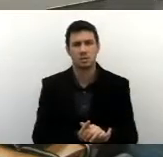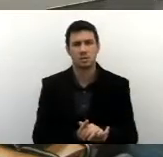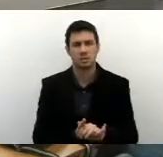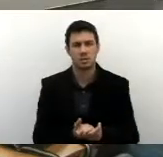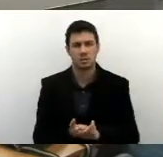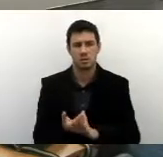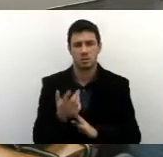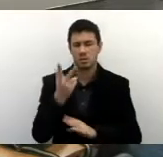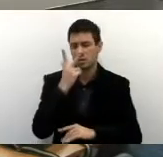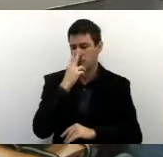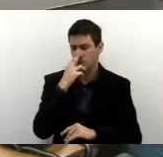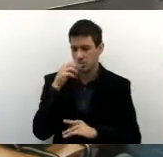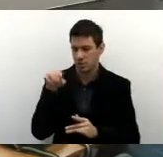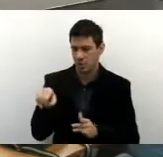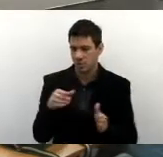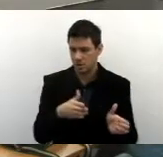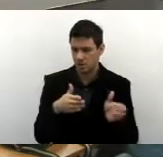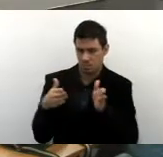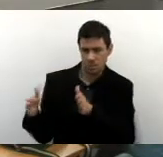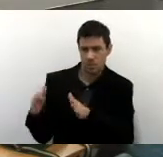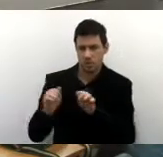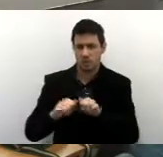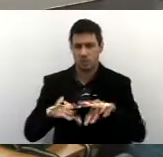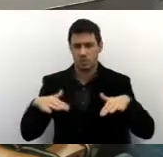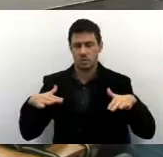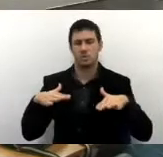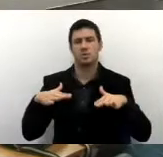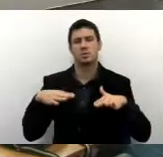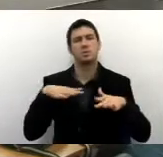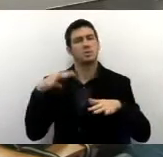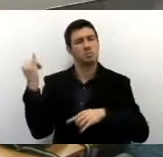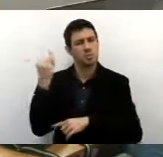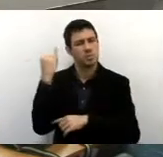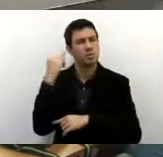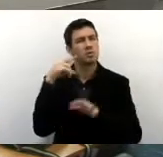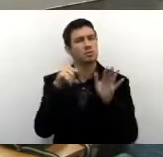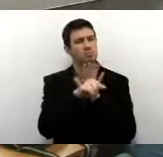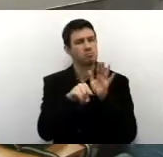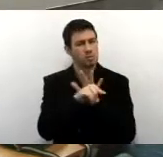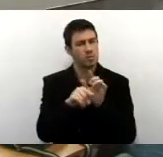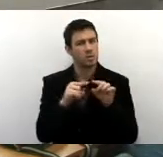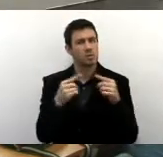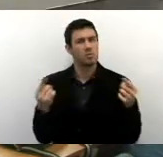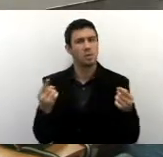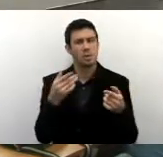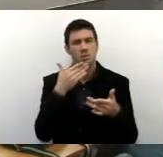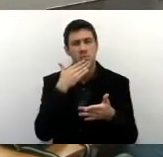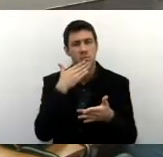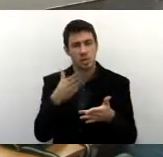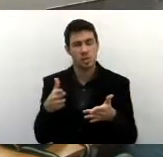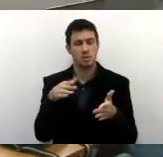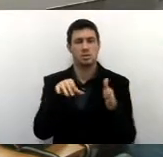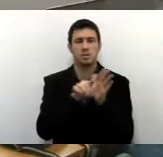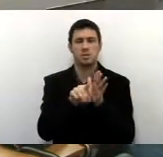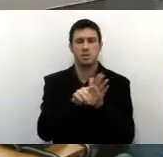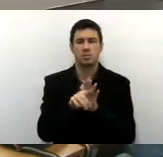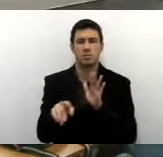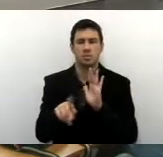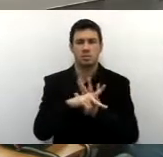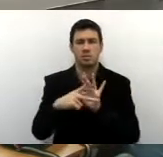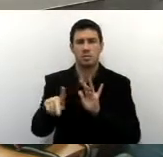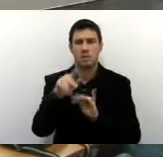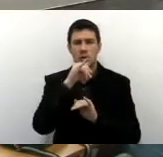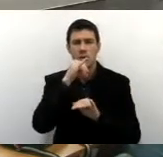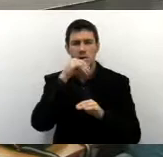acho que essa parte da audiência, eu acredito que é importante os questionamentos, mas peço para que esses questionamentos possam ser feitos